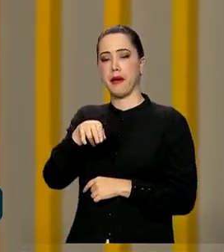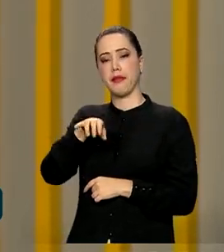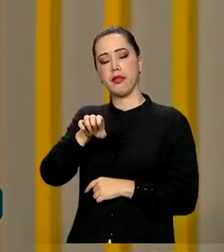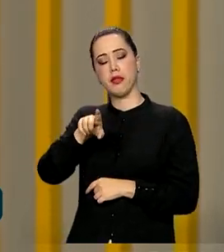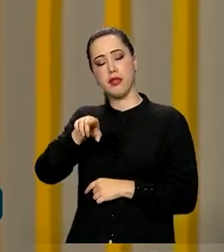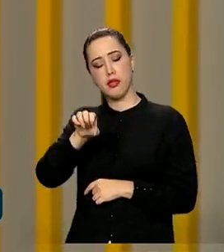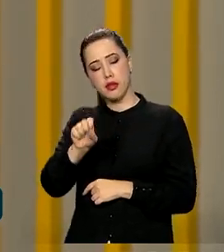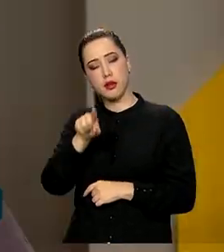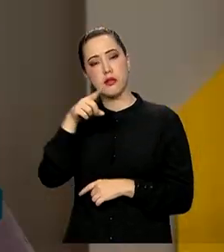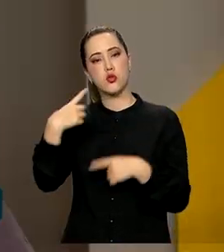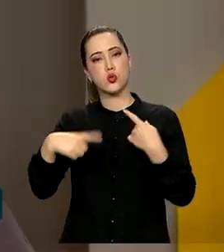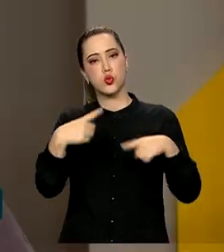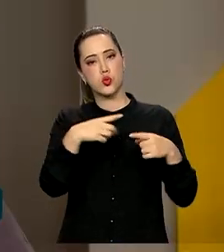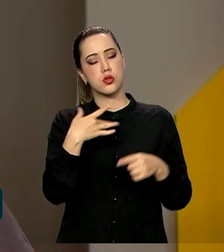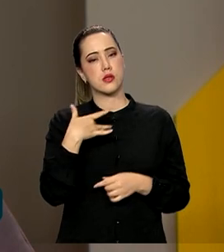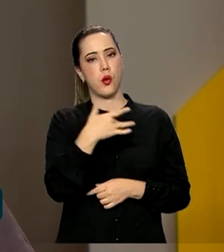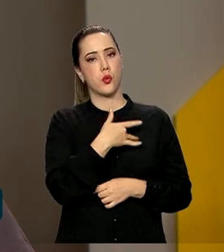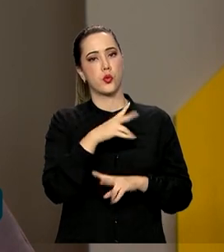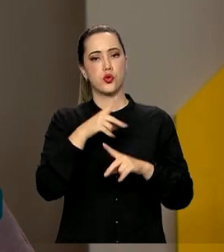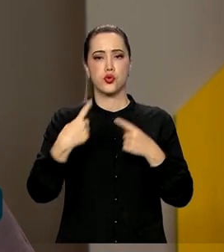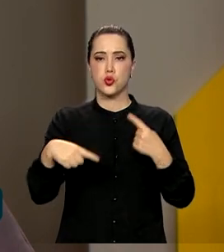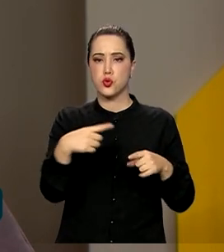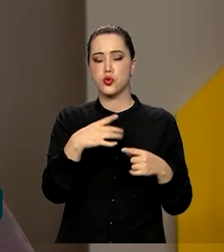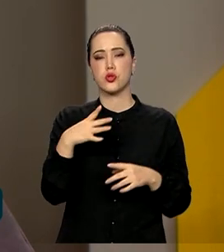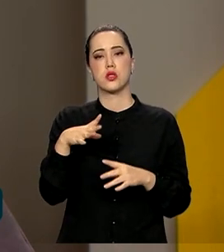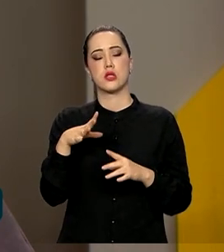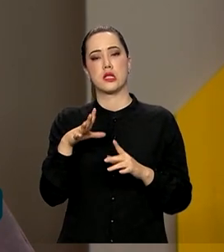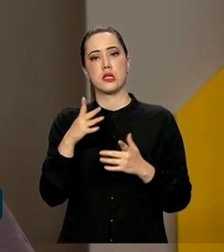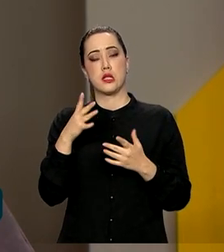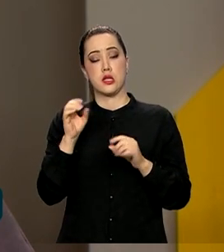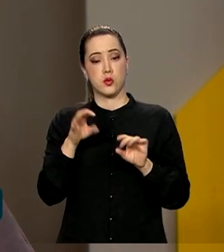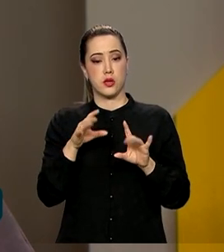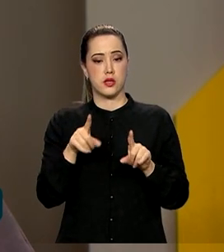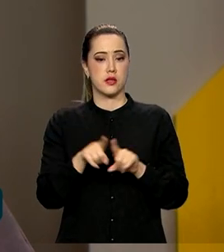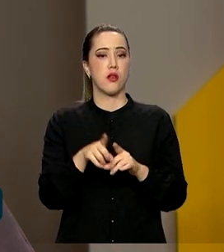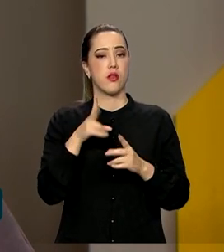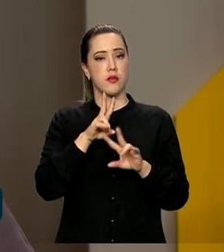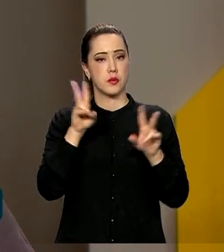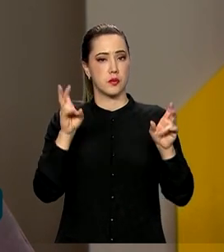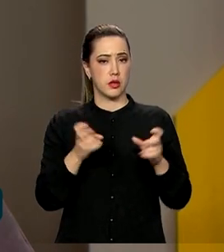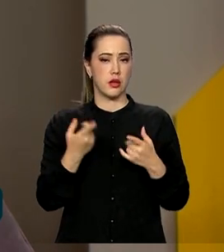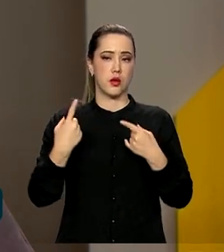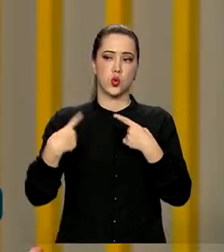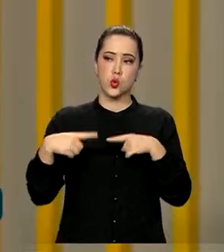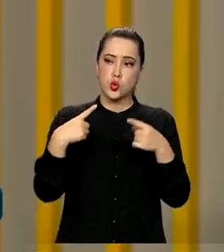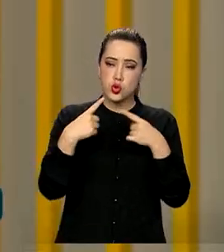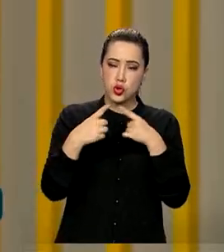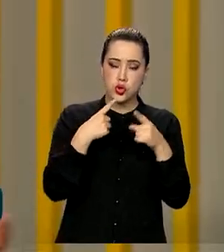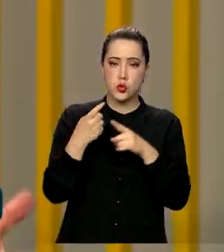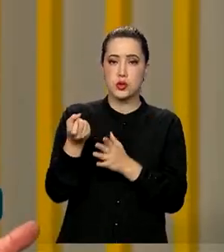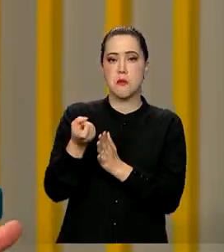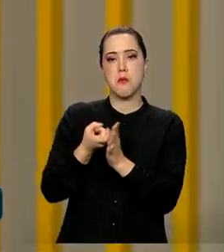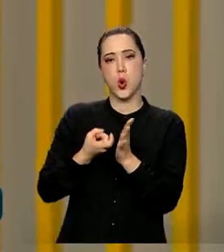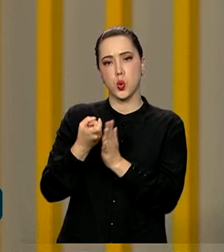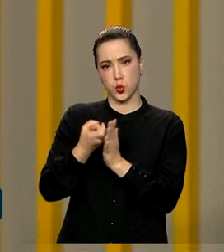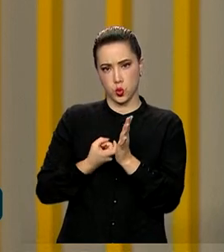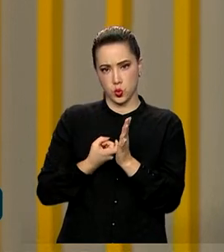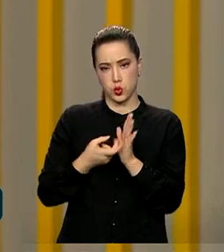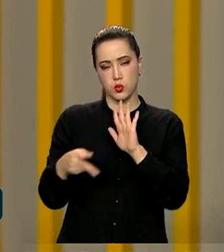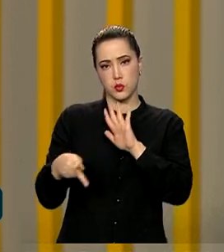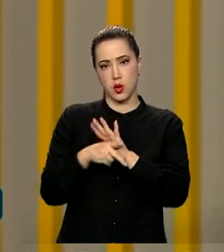educação. E vamos falar também da queda da arrecadação do FPM, do ICMS, que nós estamos discutindo também uma agenda